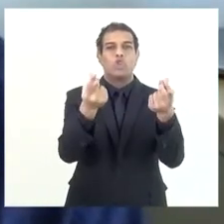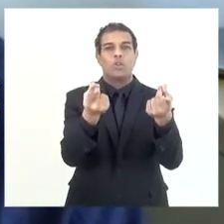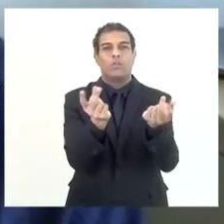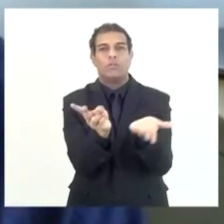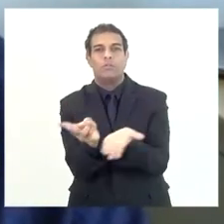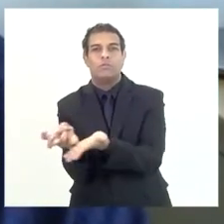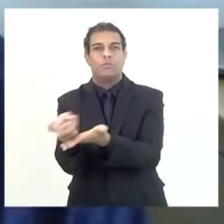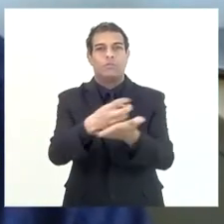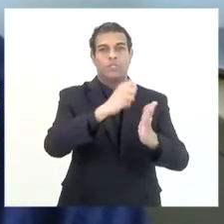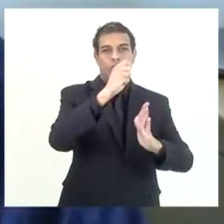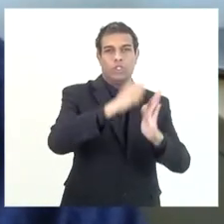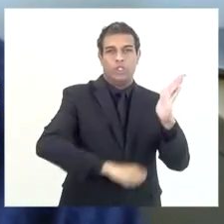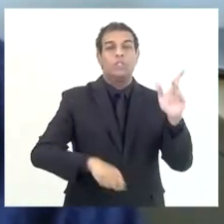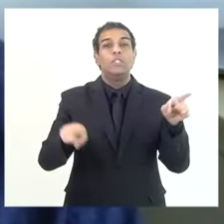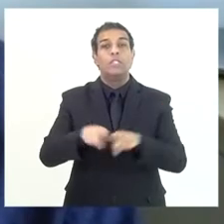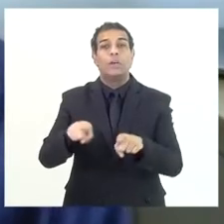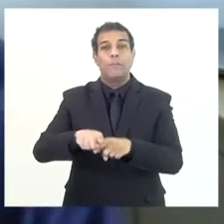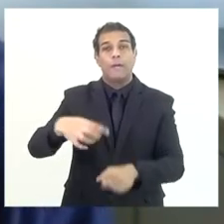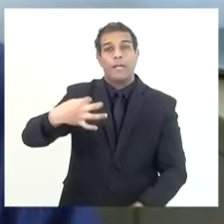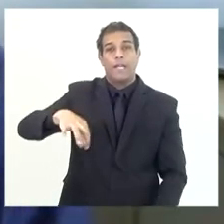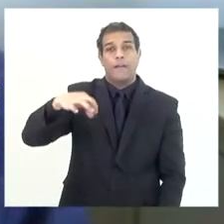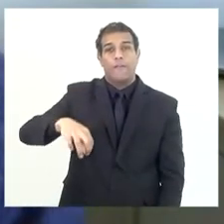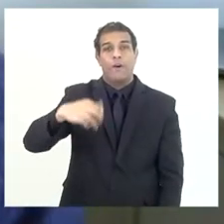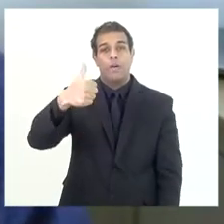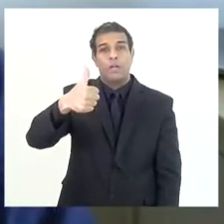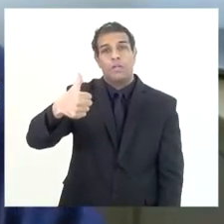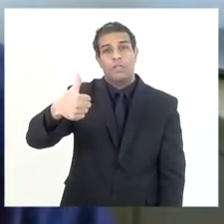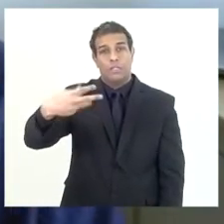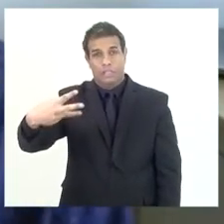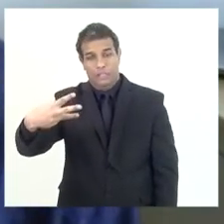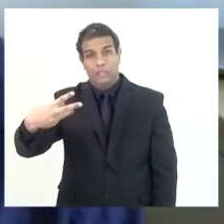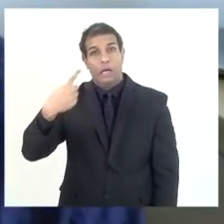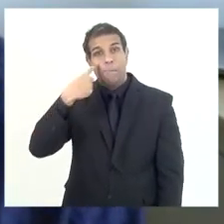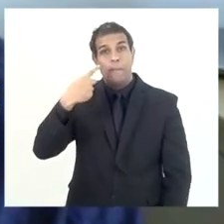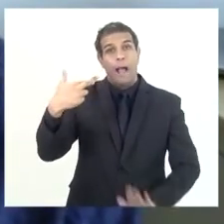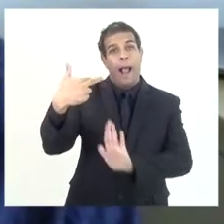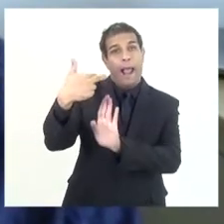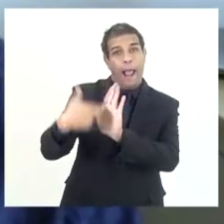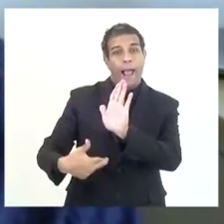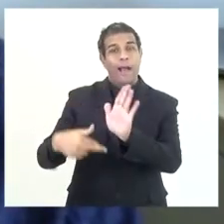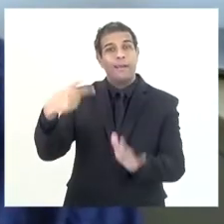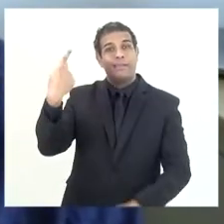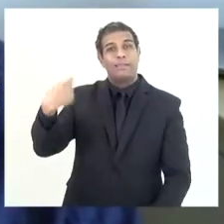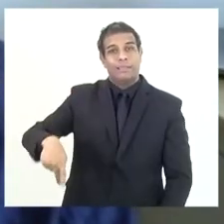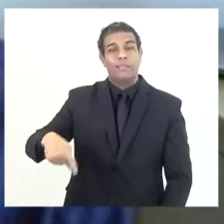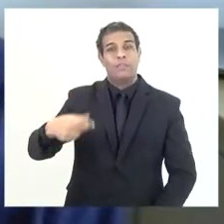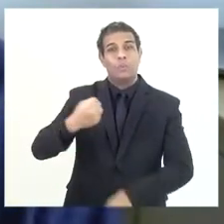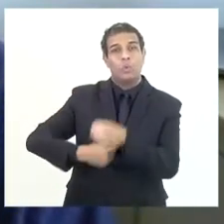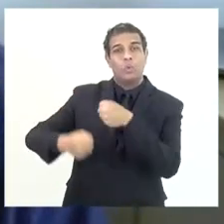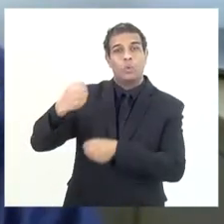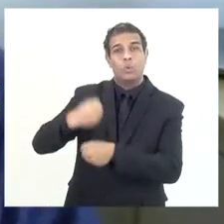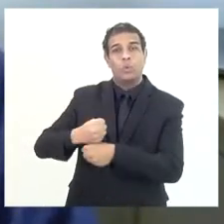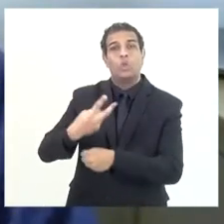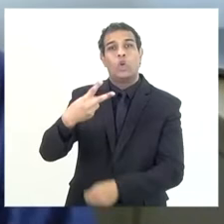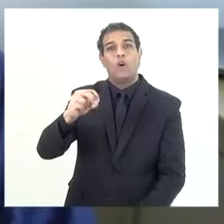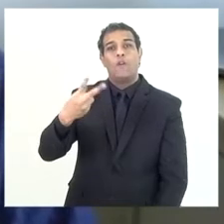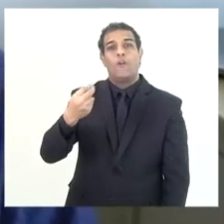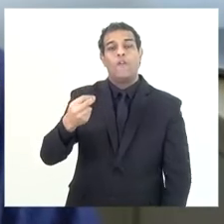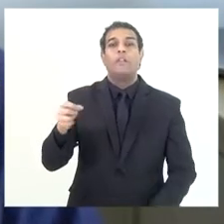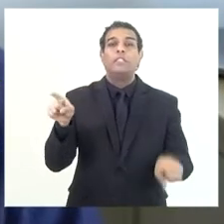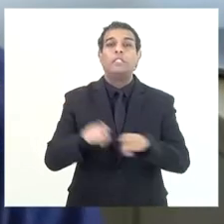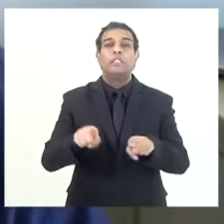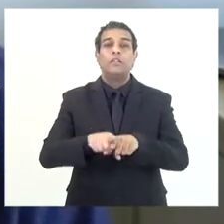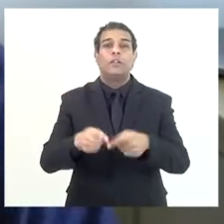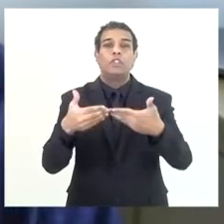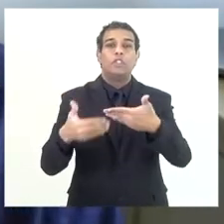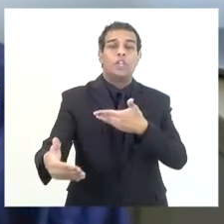folhas 113 seguintes do relatório da prestação de contas de 20 e no que diz respeito à